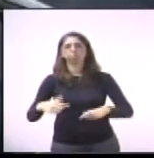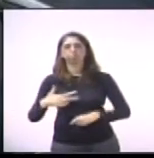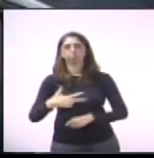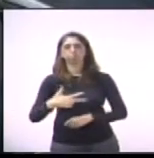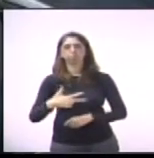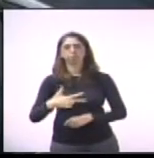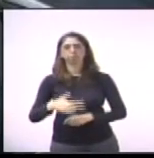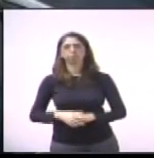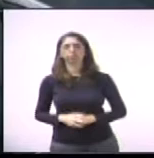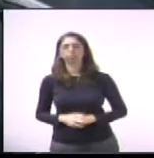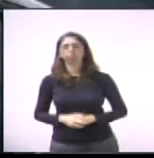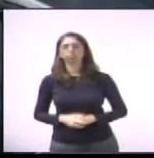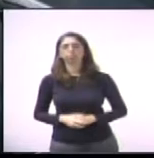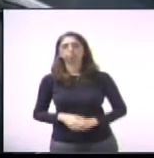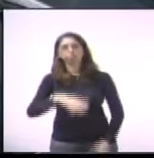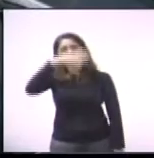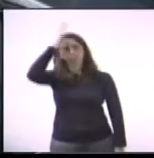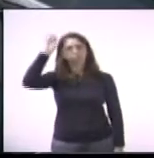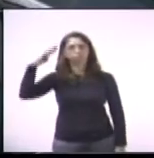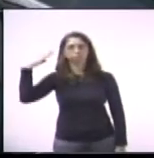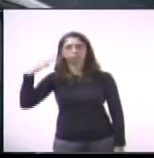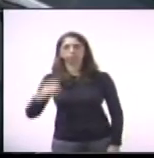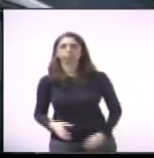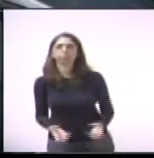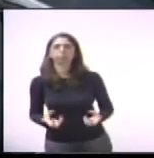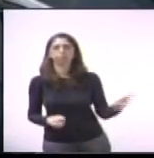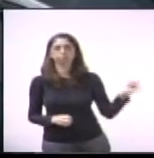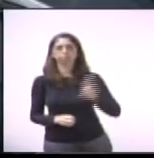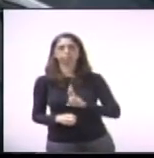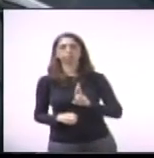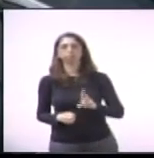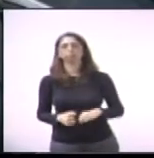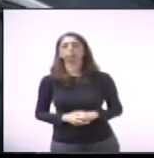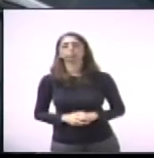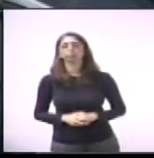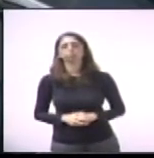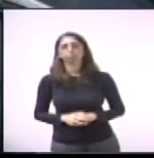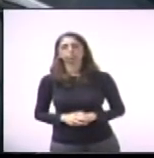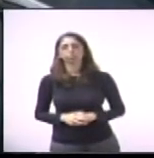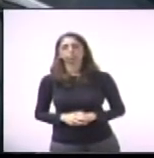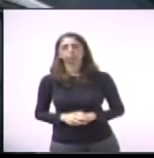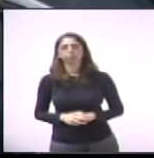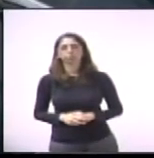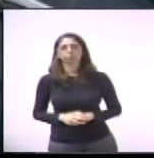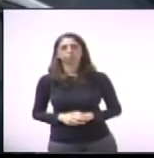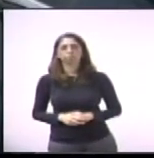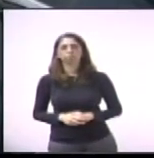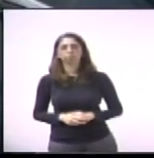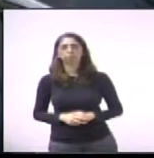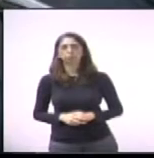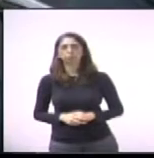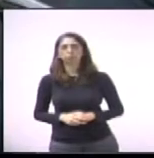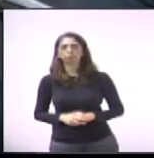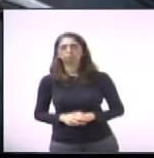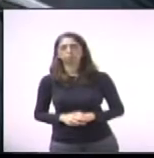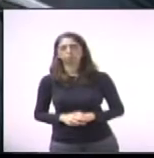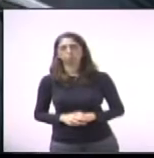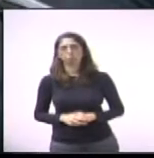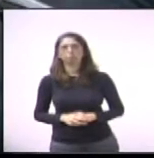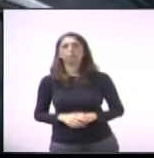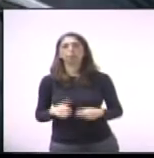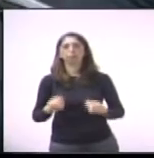293, da vereadora Ângela Duarte, requer informações ao Executivo quanto à